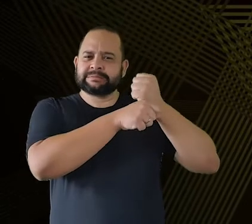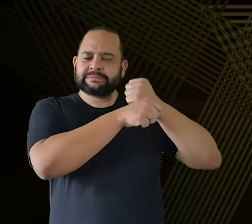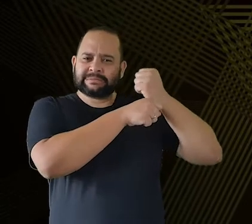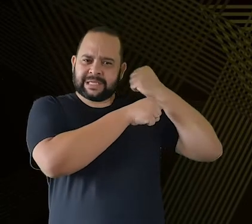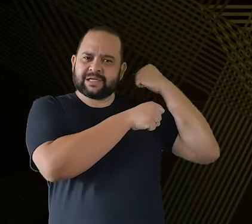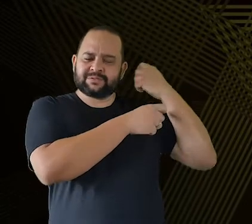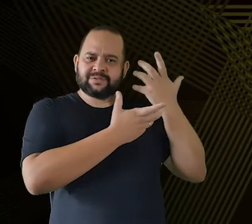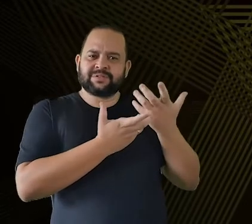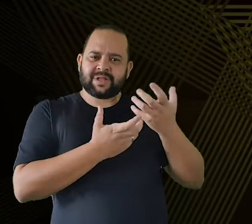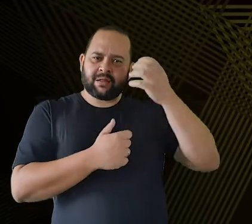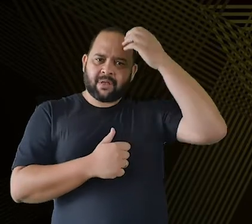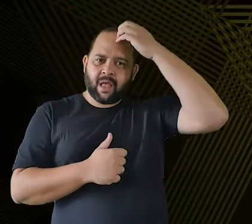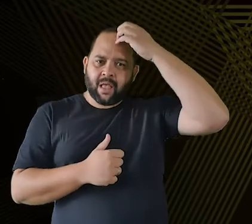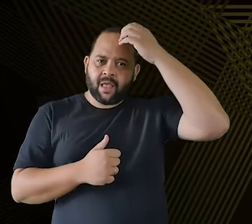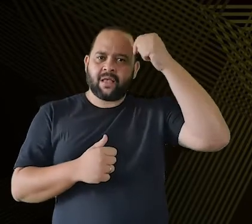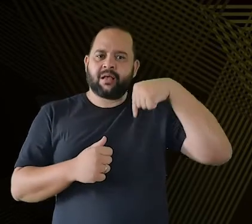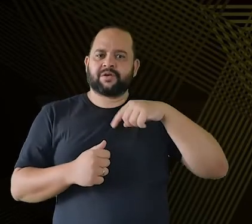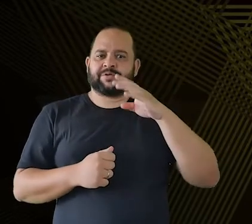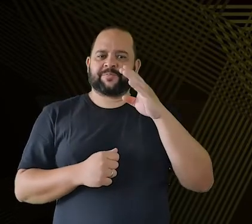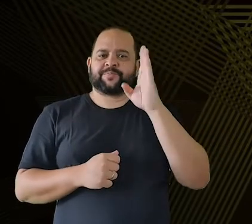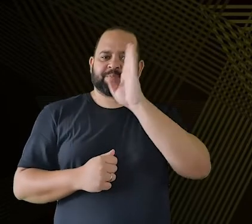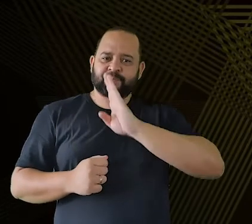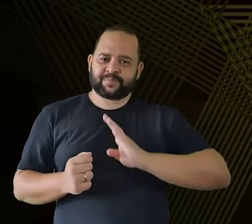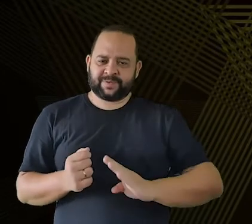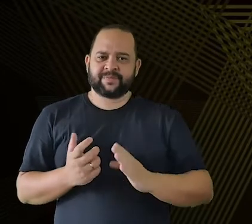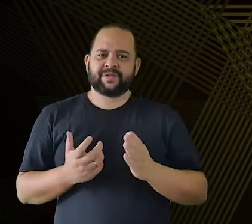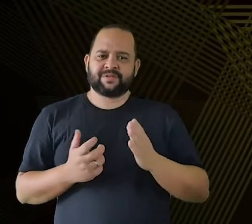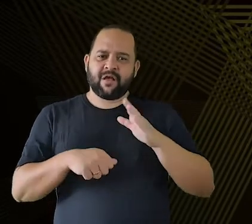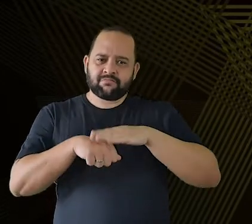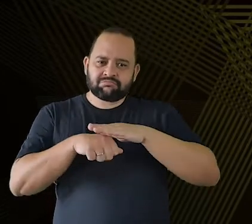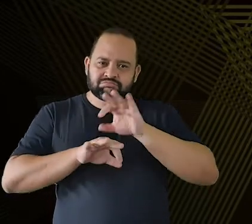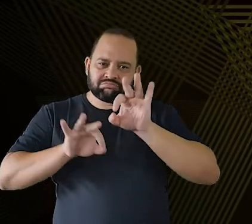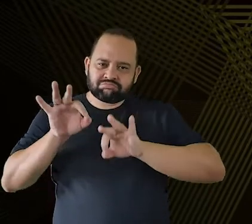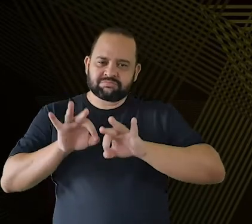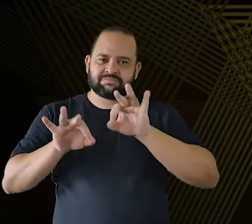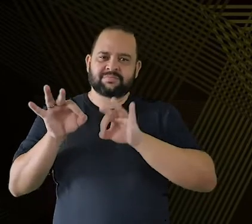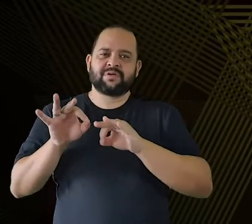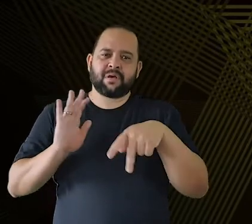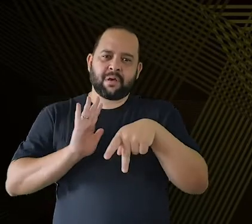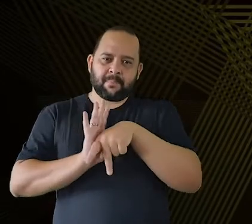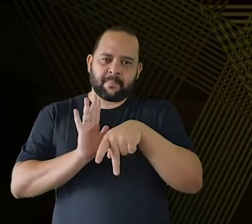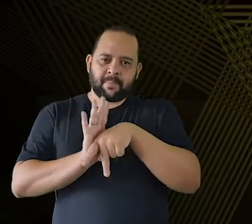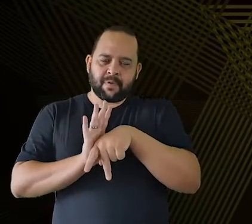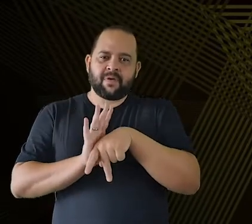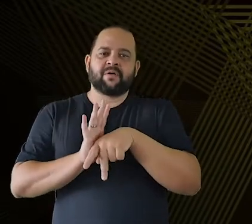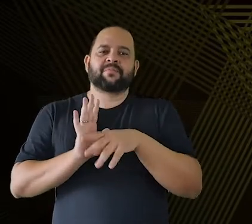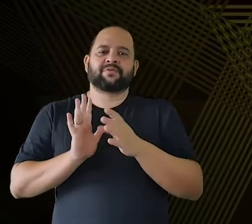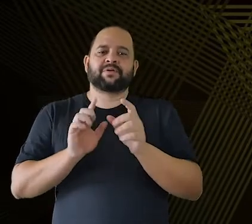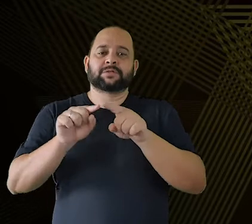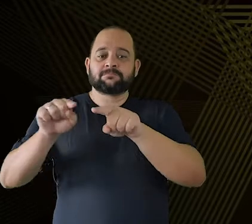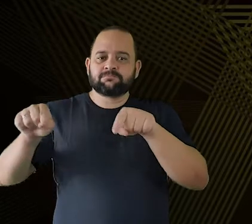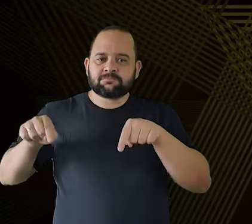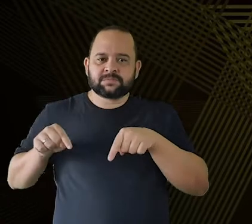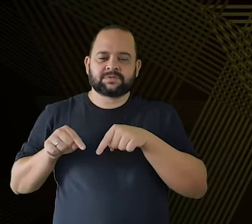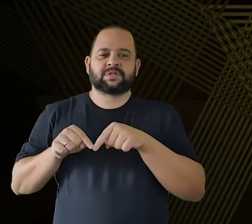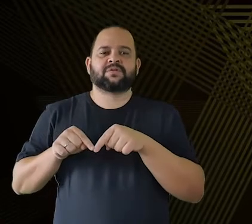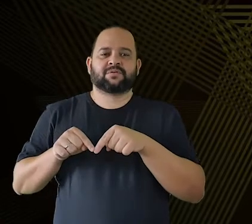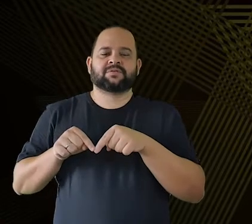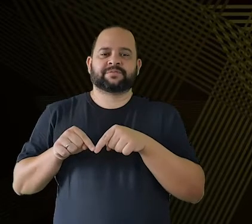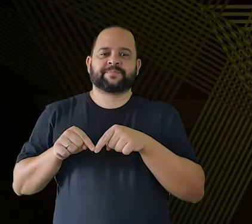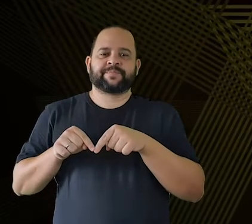O fazer musical no Brasil Colônia era muito restrito aos salões,